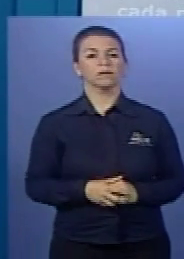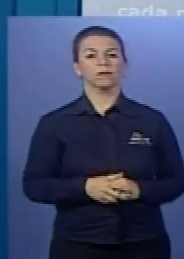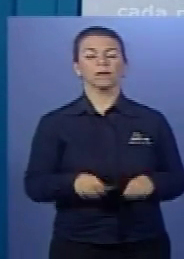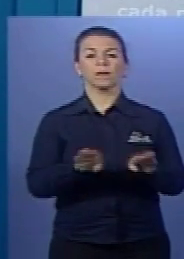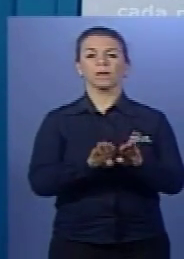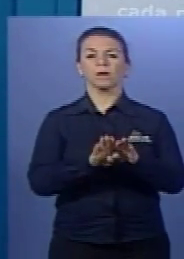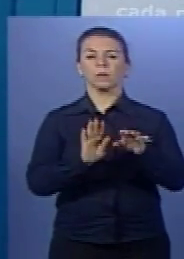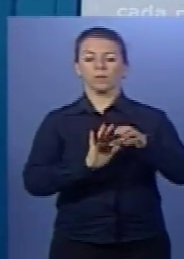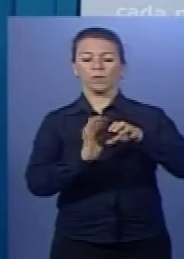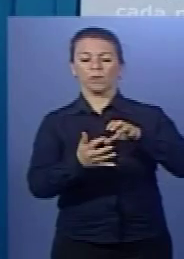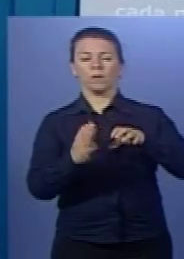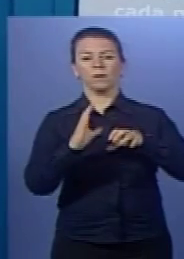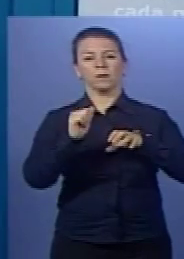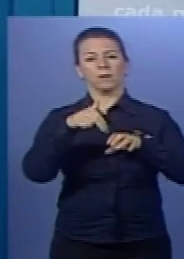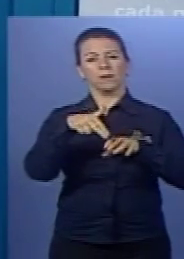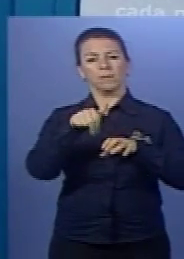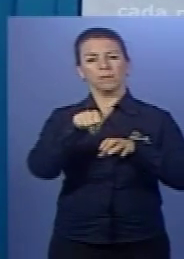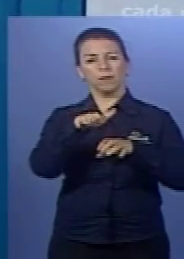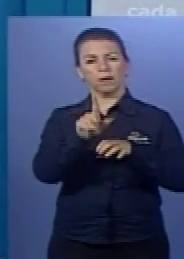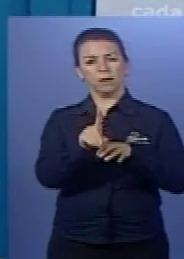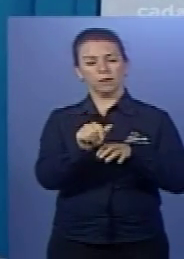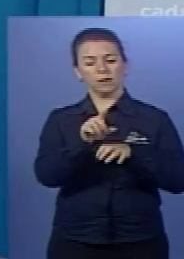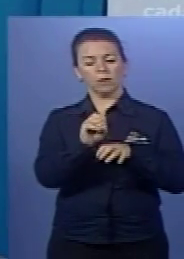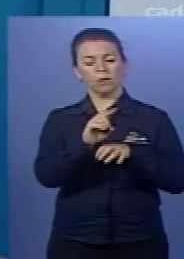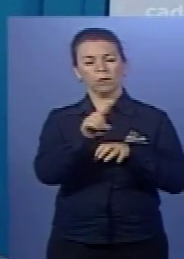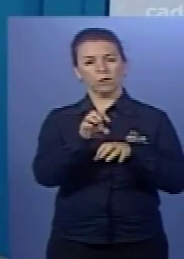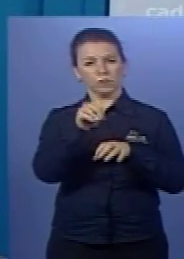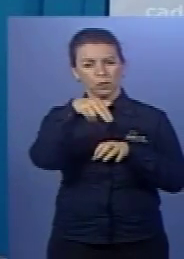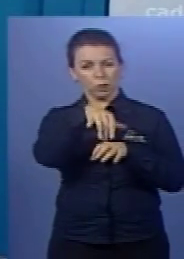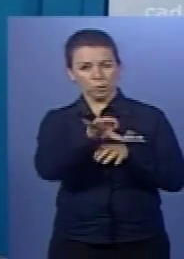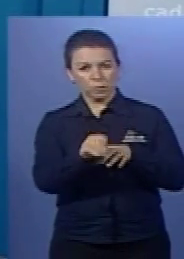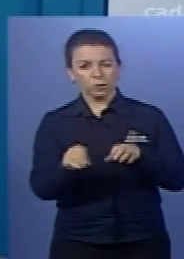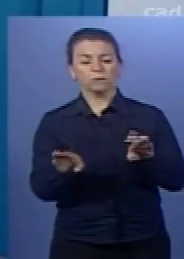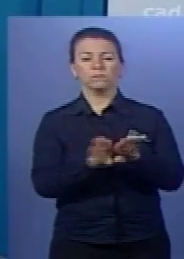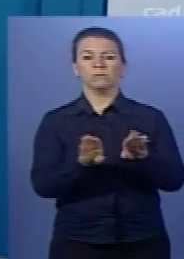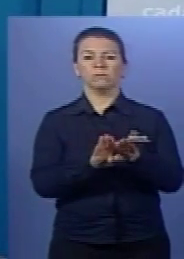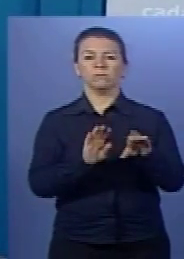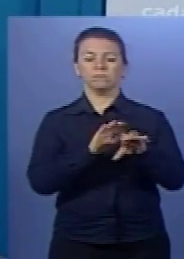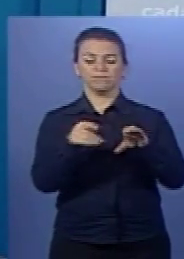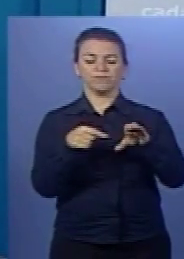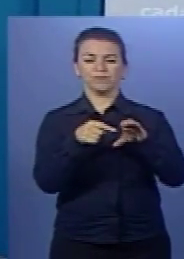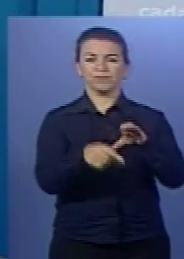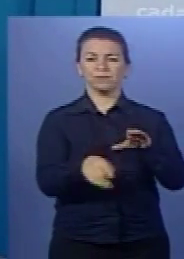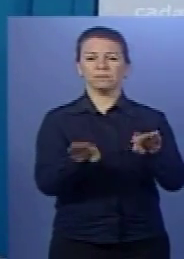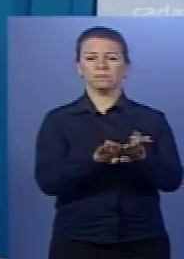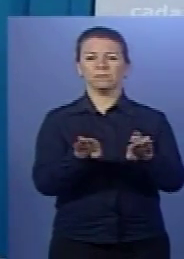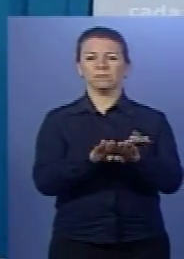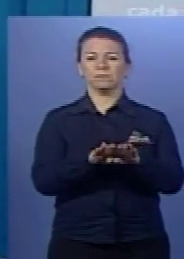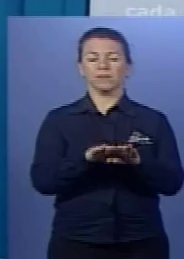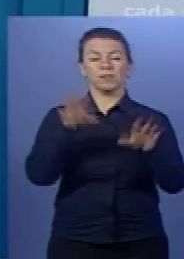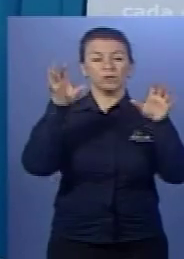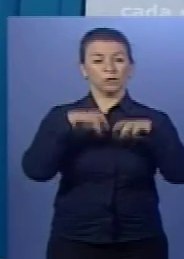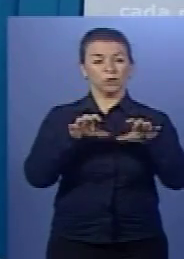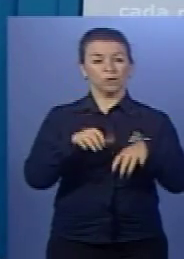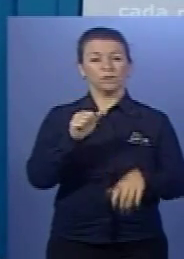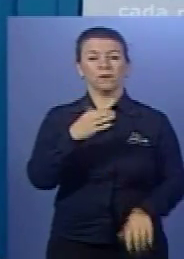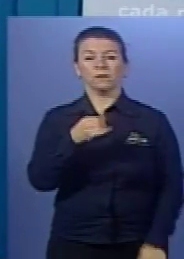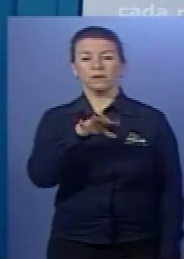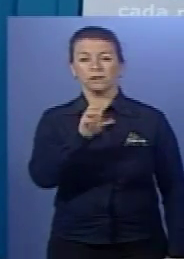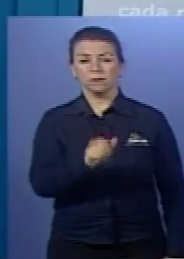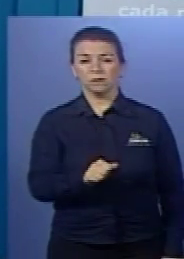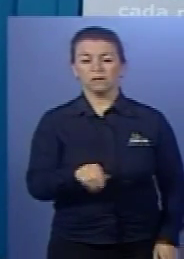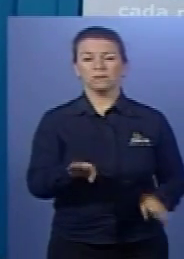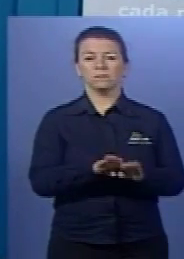Camada de ozônio, tem que olhar, é importante. Outra coisa importante, inversão térmica, chuva ácida e o